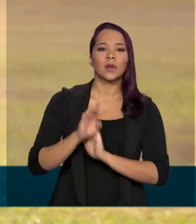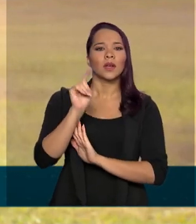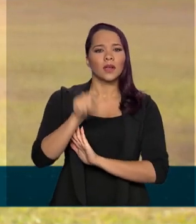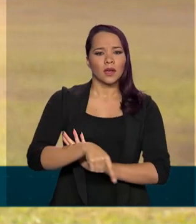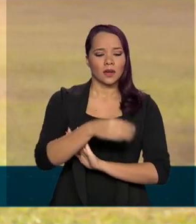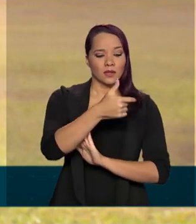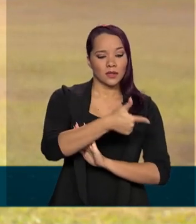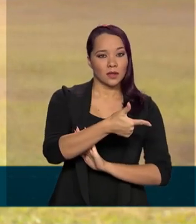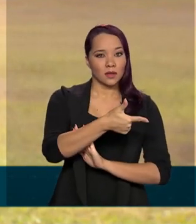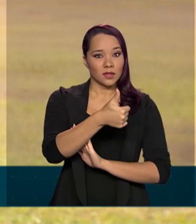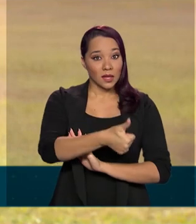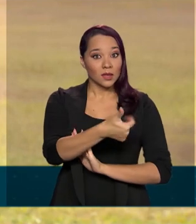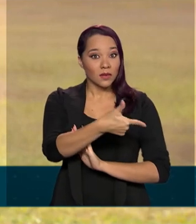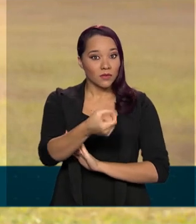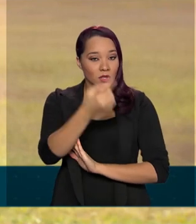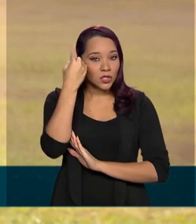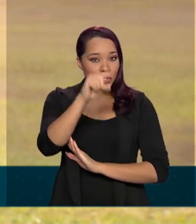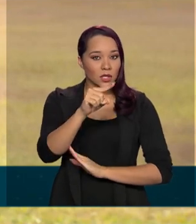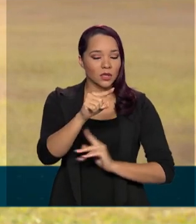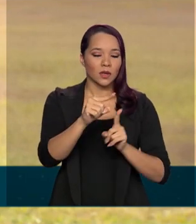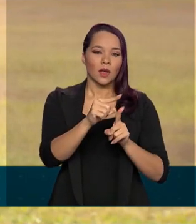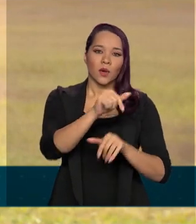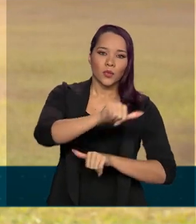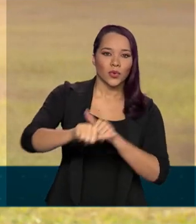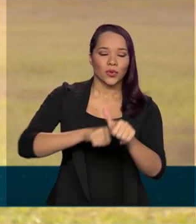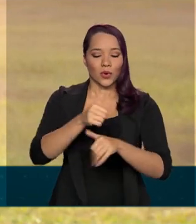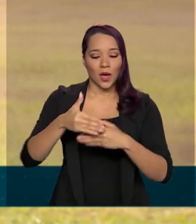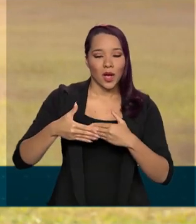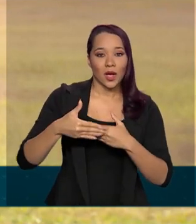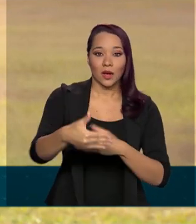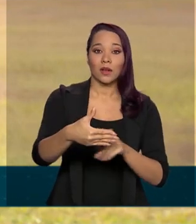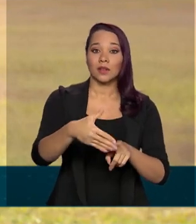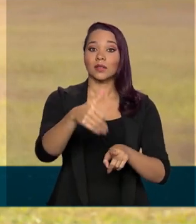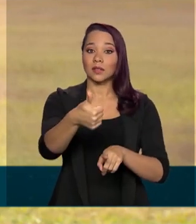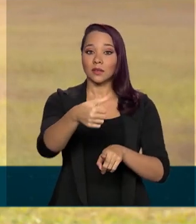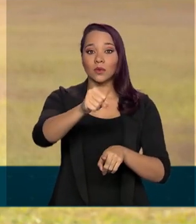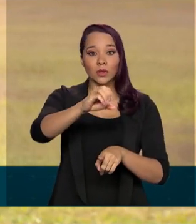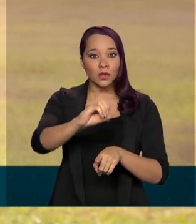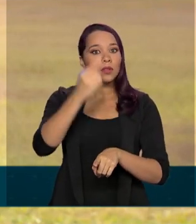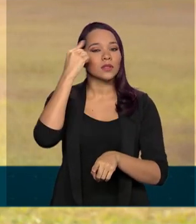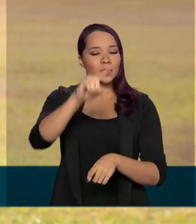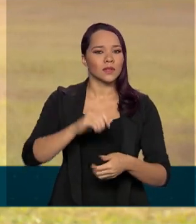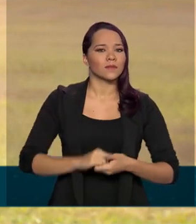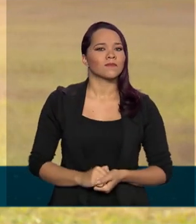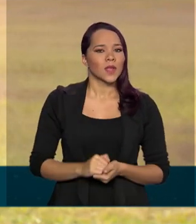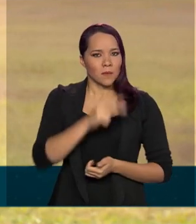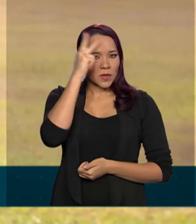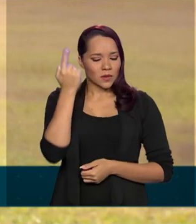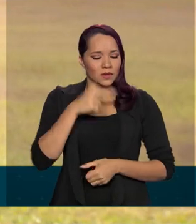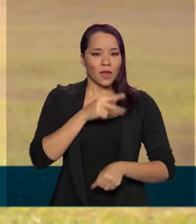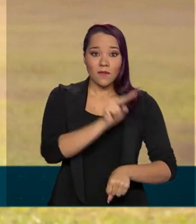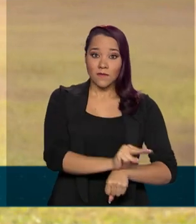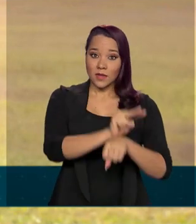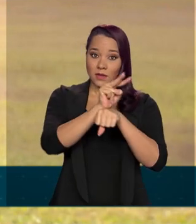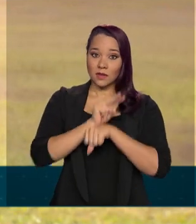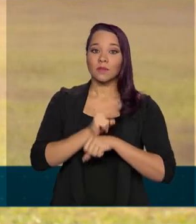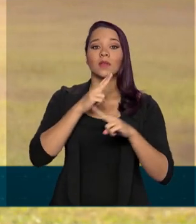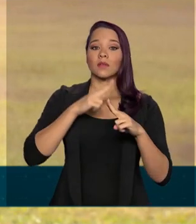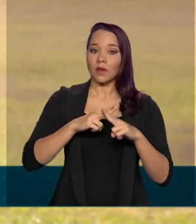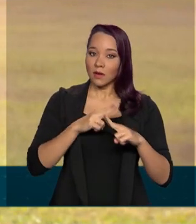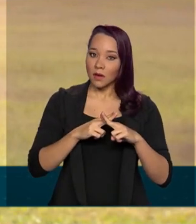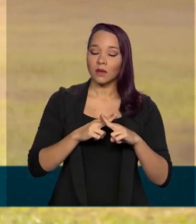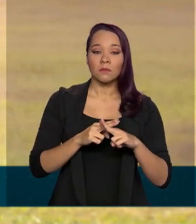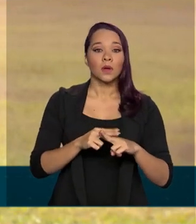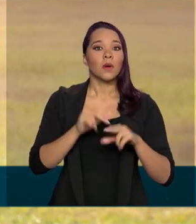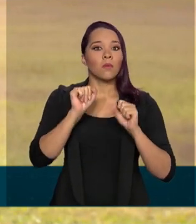de 120 dias, passa agora para até 180 dias. Ou seja, quem tem financiamentos pela Caixa